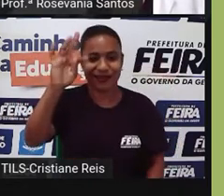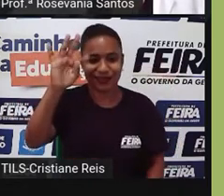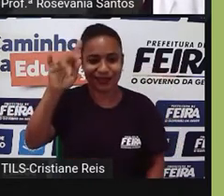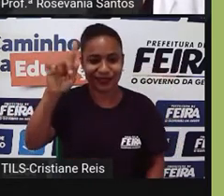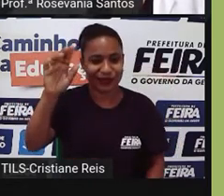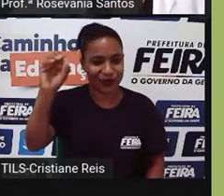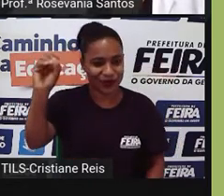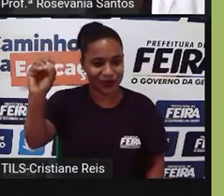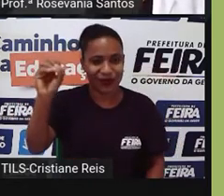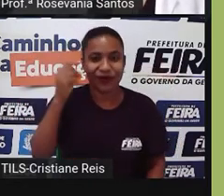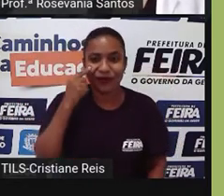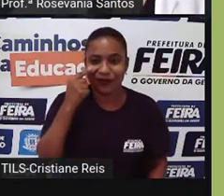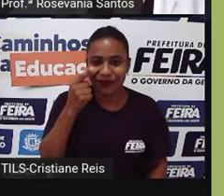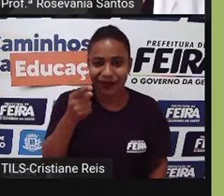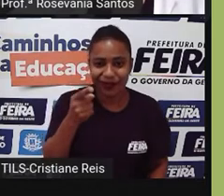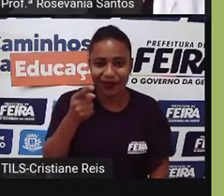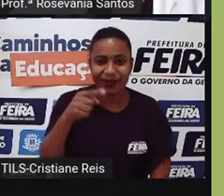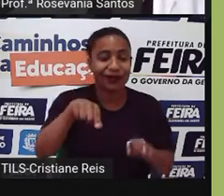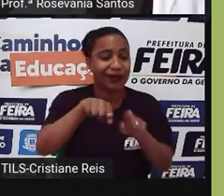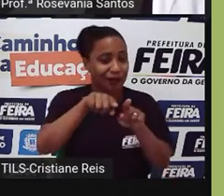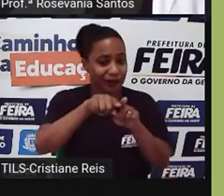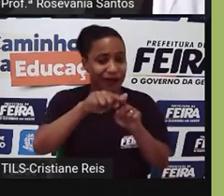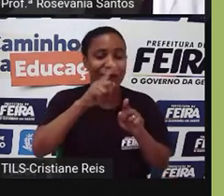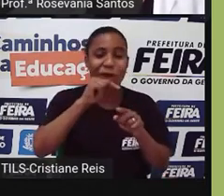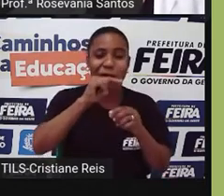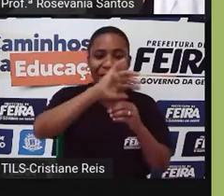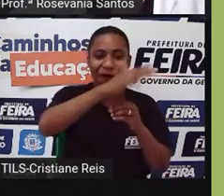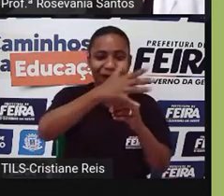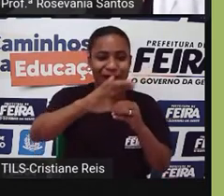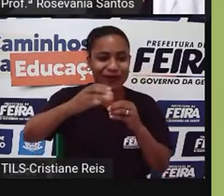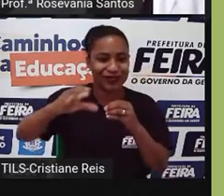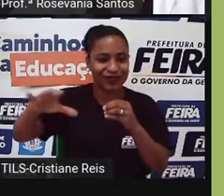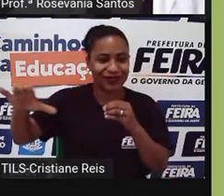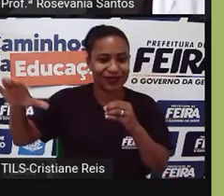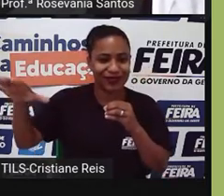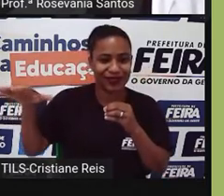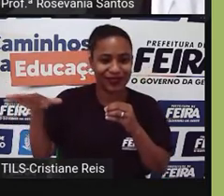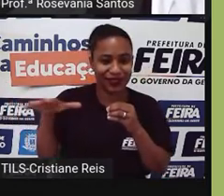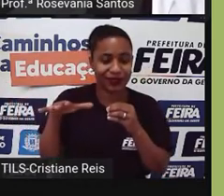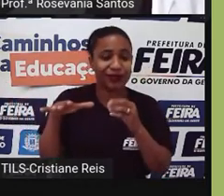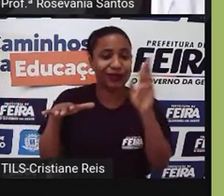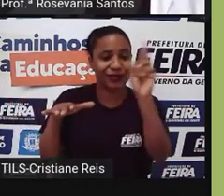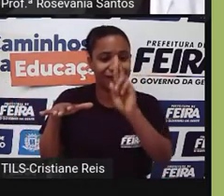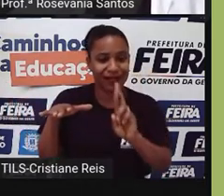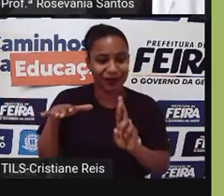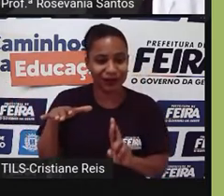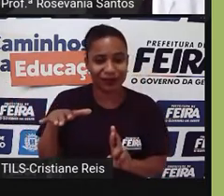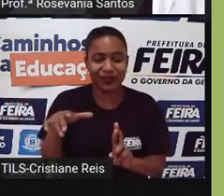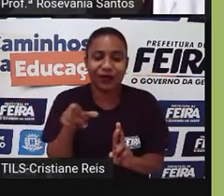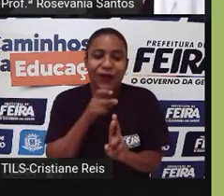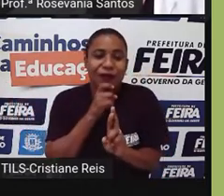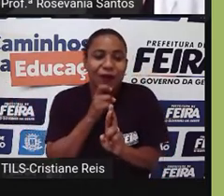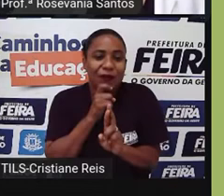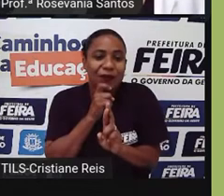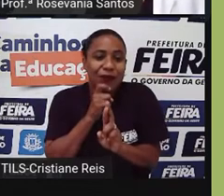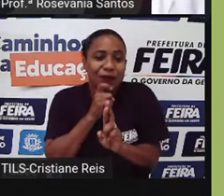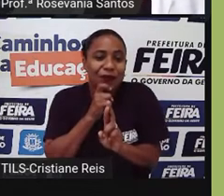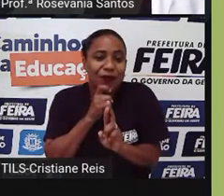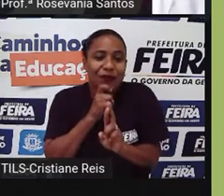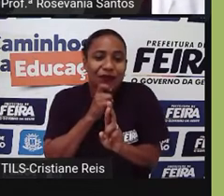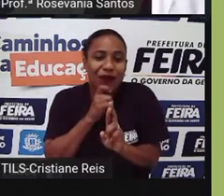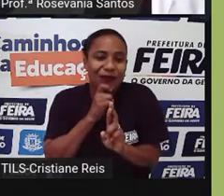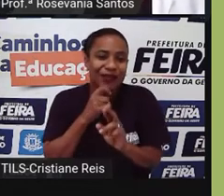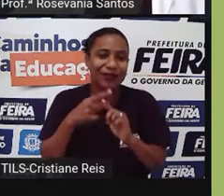aqui, olha o fato também do oceano glacial ártico, desses mares aqui, deles serem congelados, né. Então,